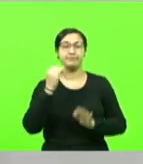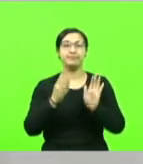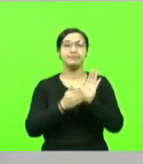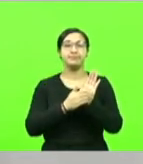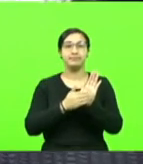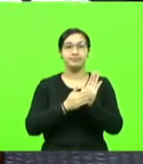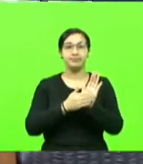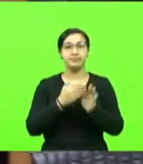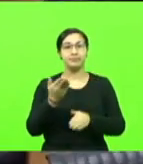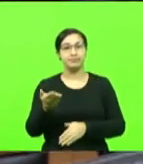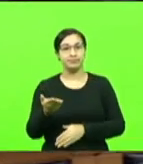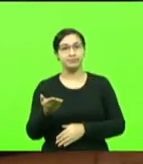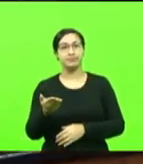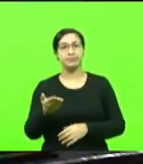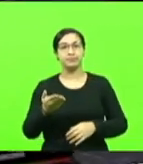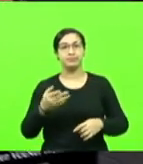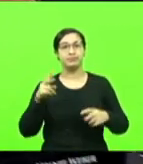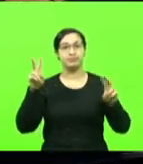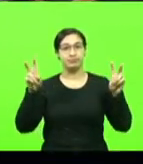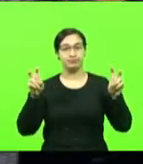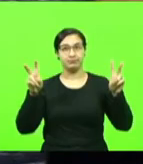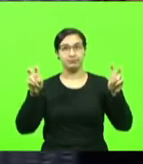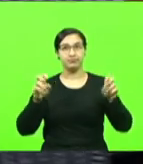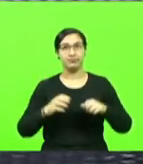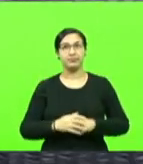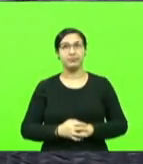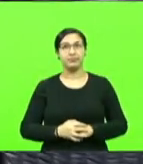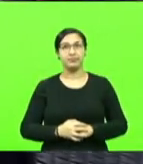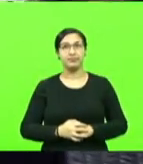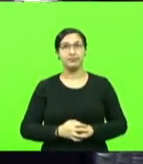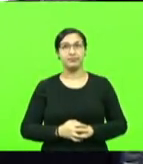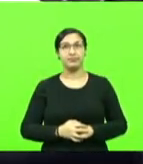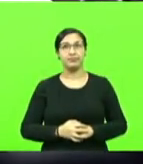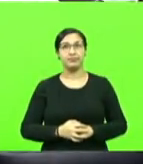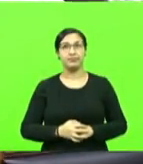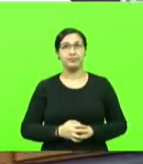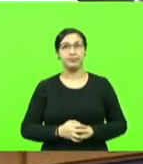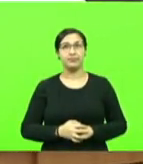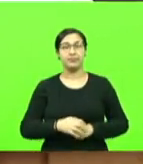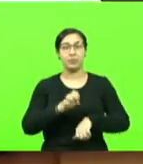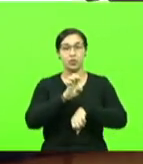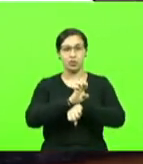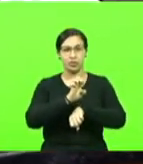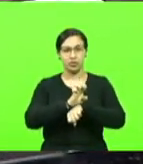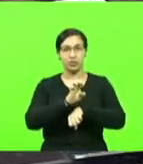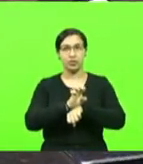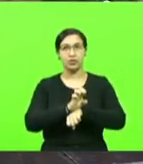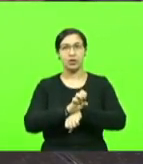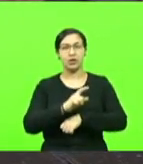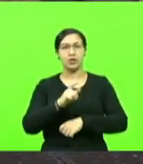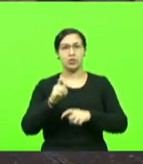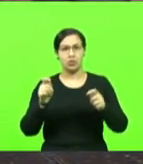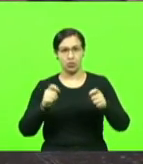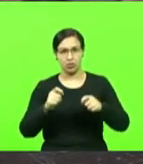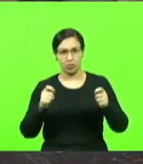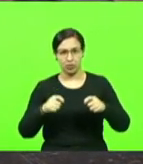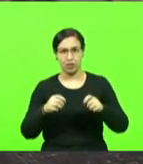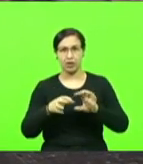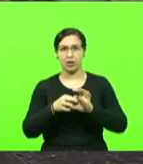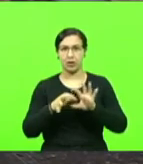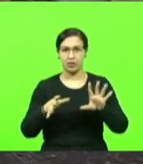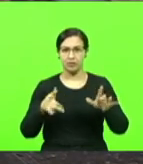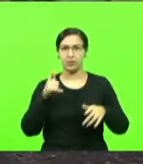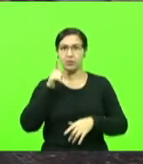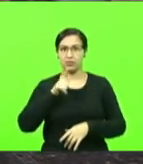levantar esse debate e essa discussão. Uma discussão é se o Estado comporta e tem como dar esse aumento e ele é sustentável a longo